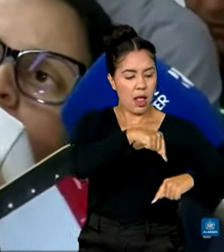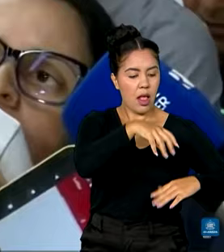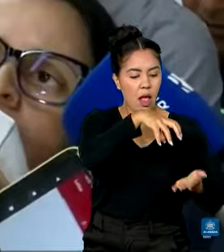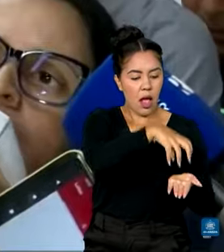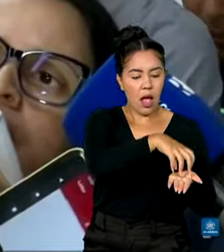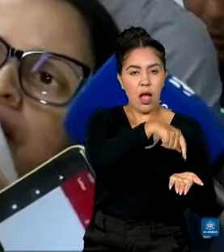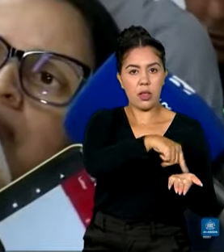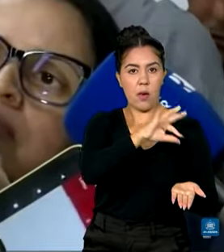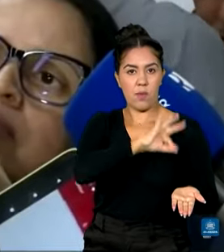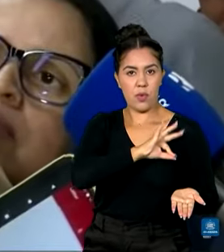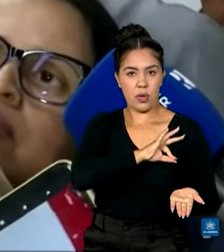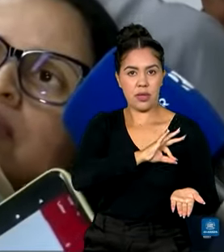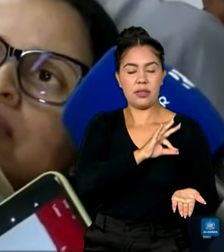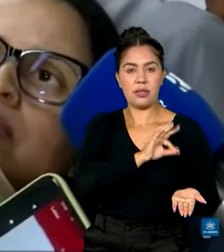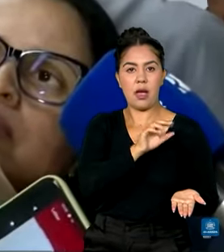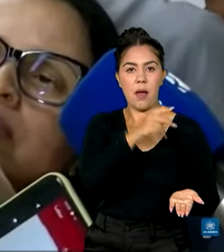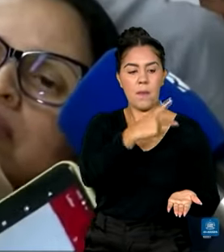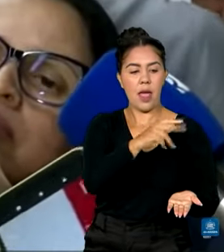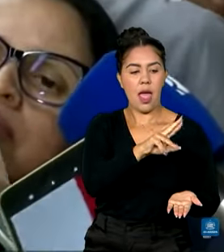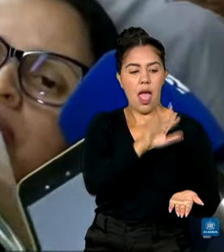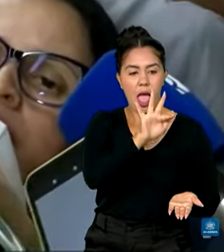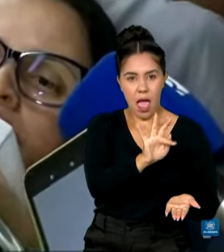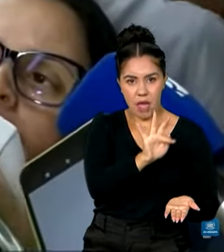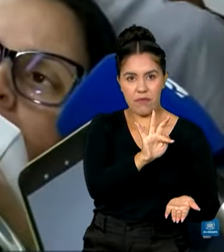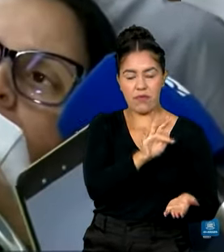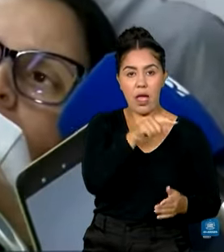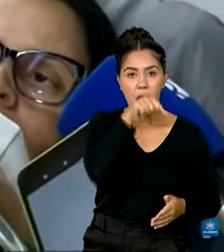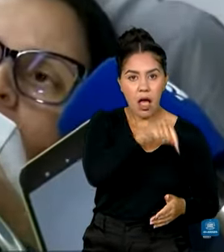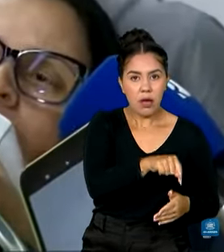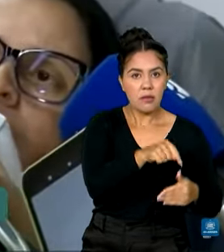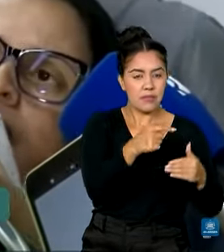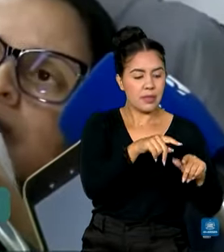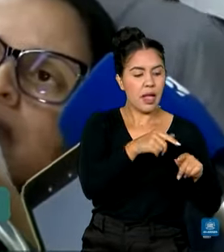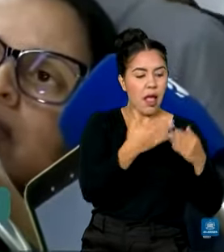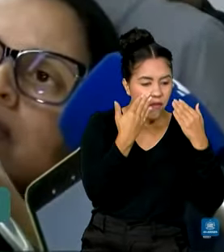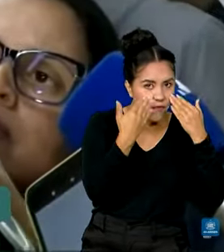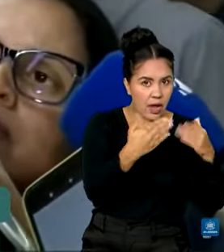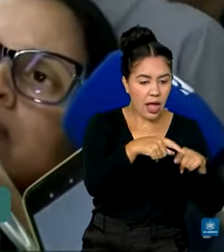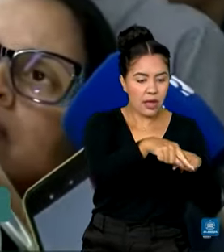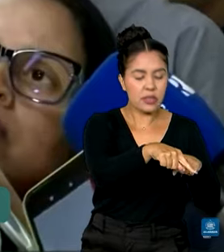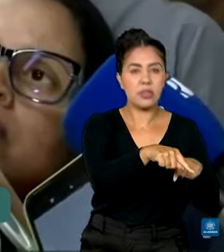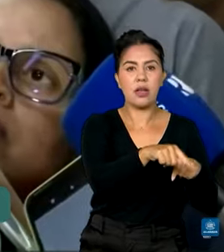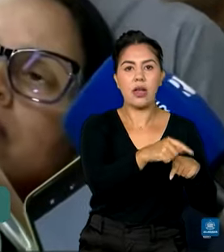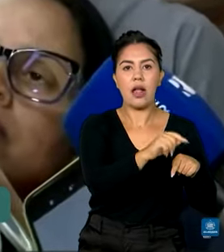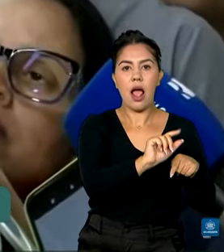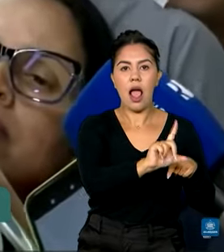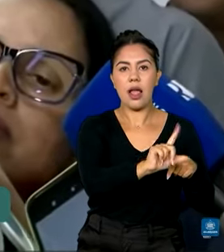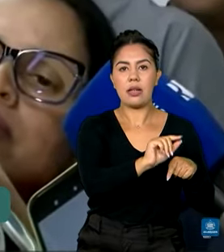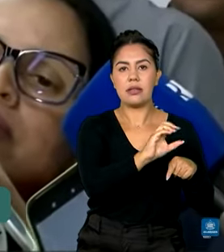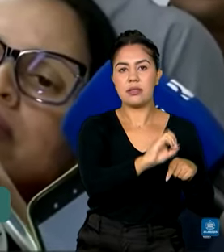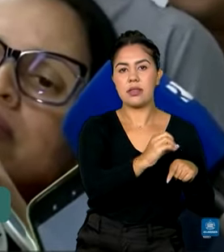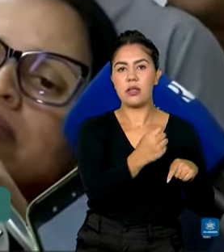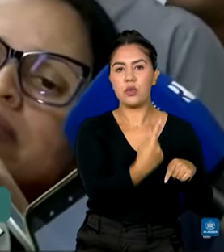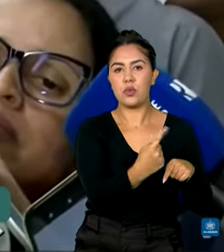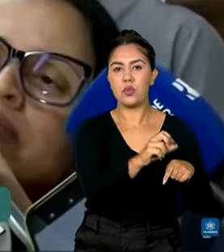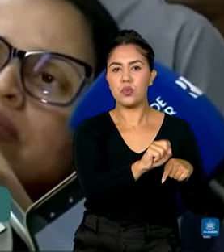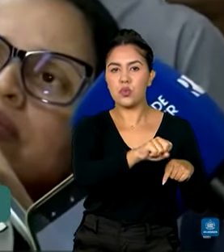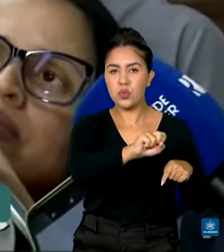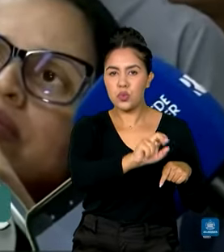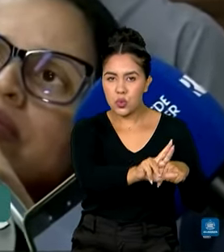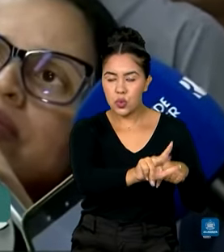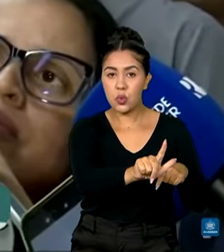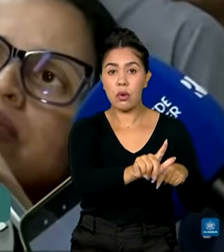rodoviária estadual, ali quase em frente ao Laguna, na L-101 Sul, até